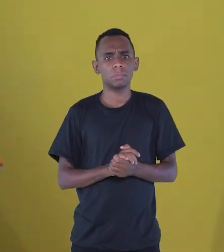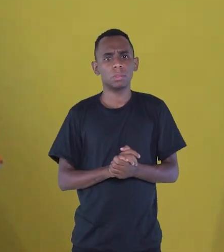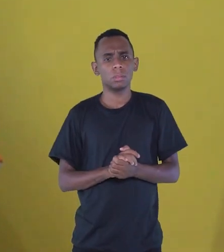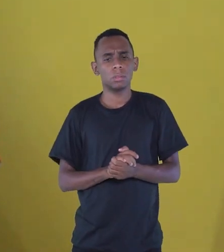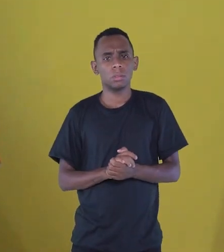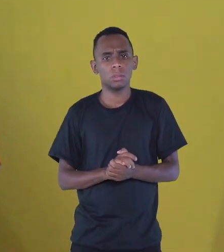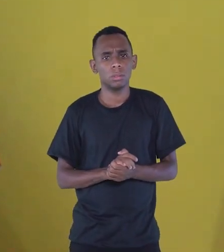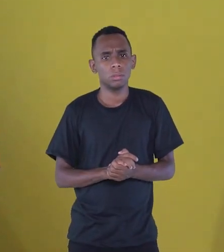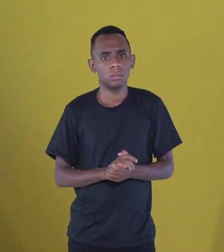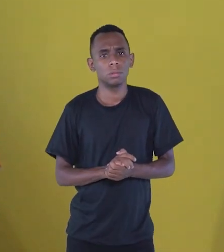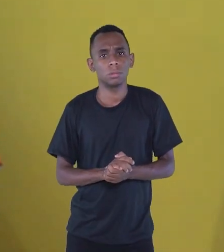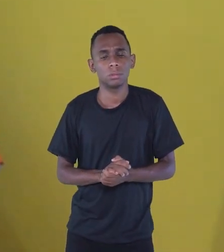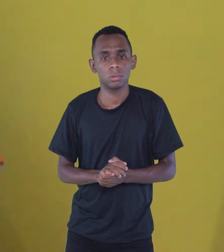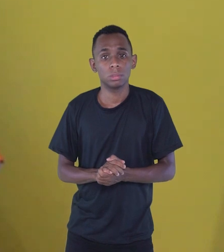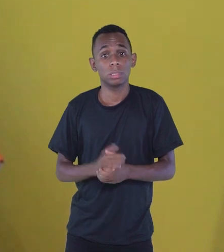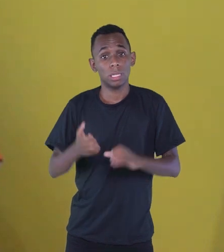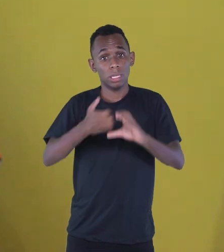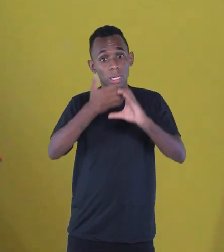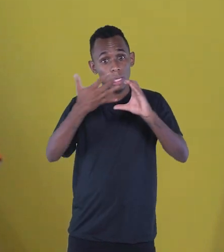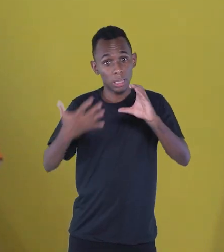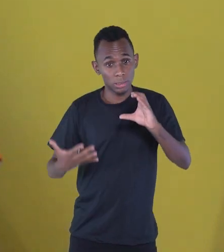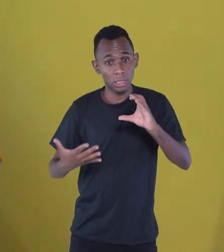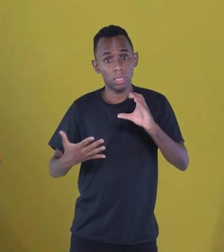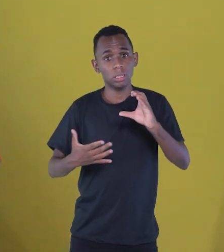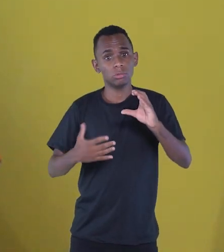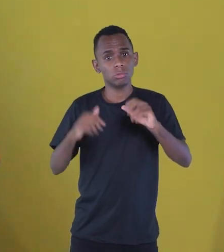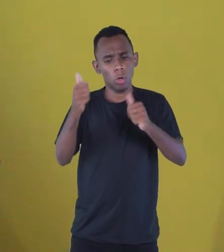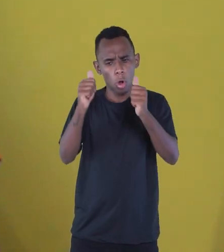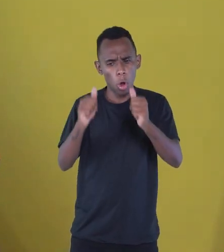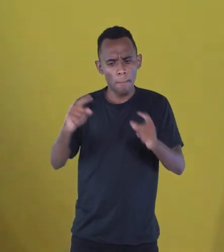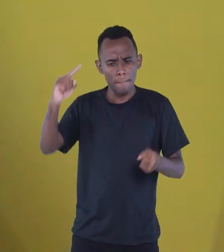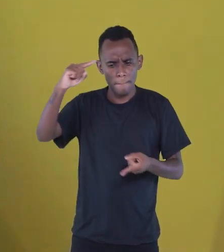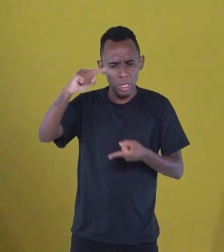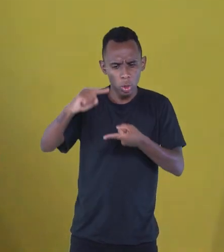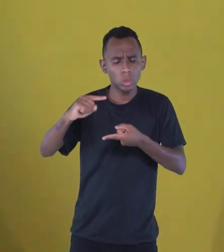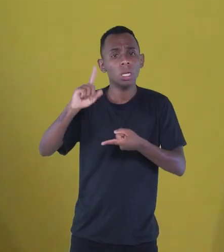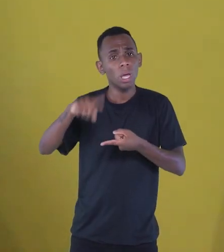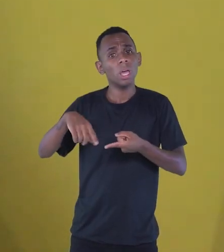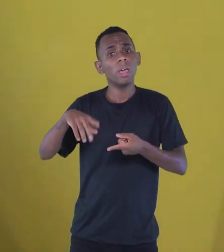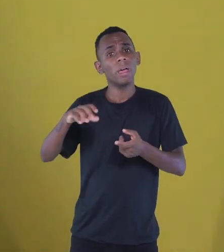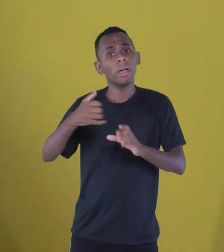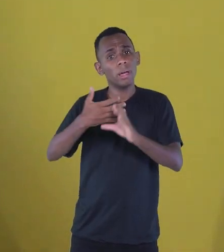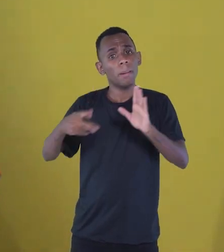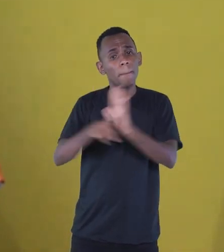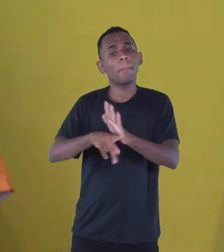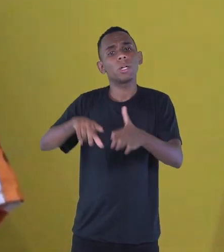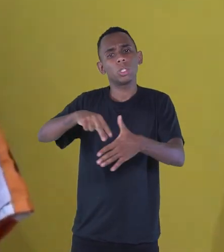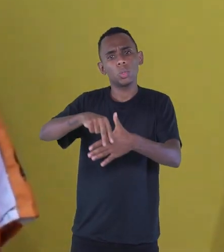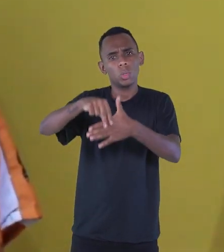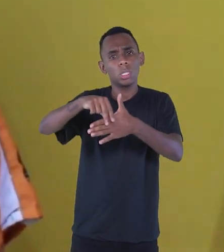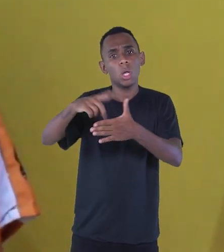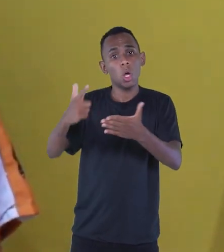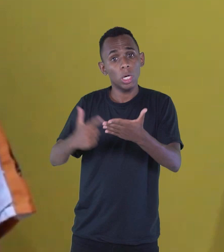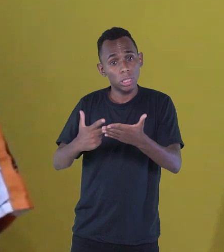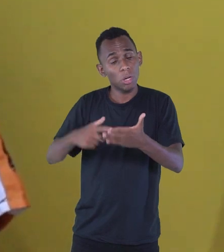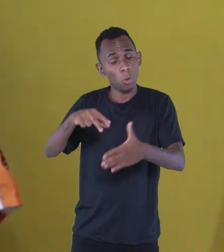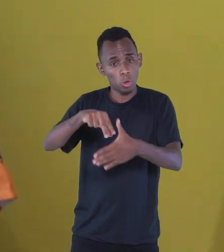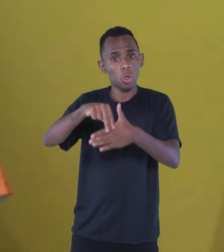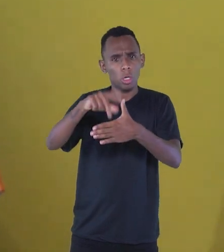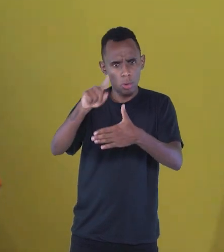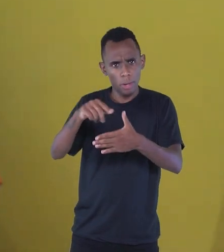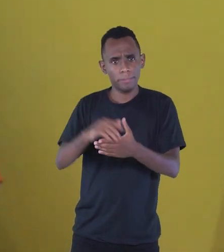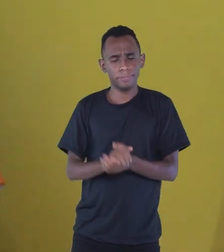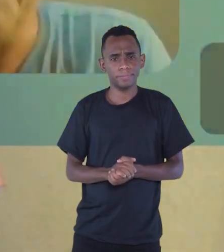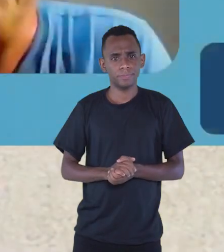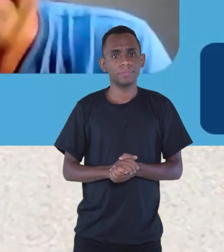contexto? Esse formato também, menorzinho, é típico do cordel, né? É uma característica da literatura de cordel também, né?